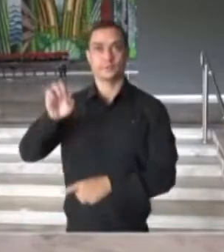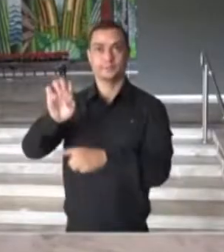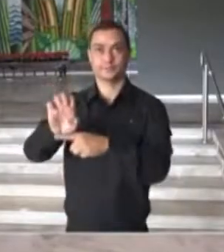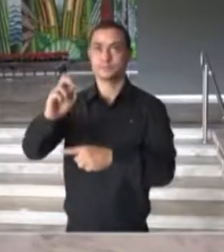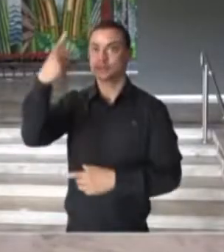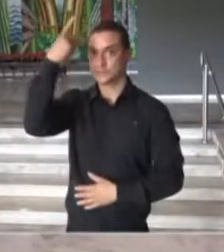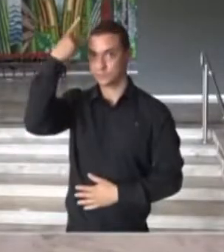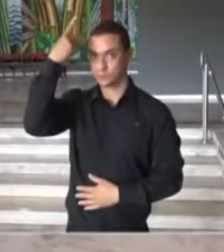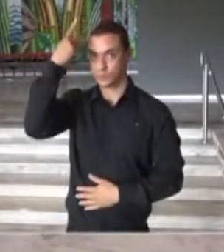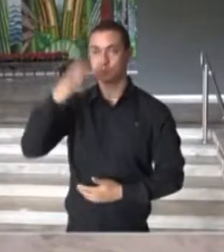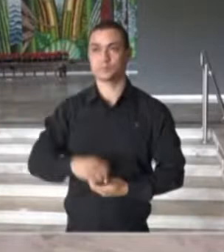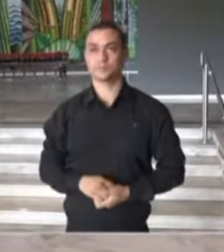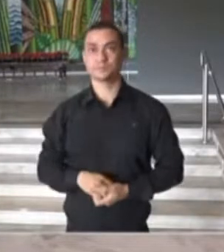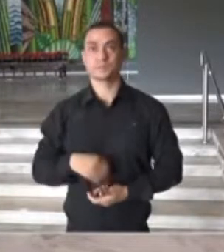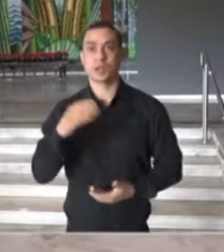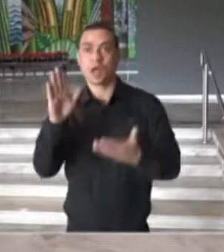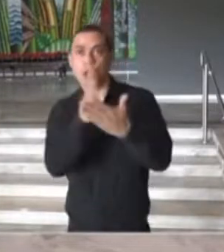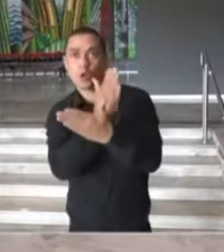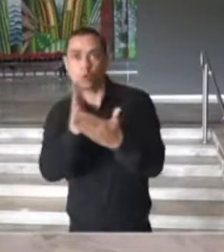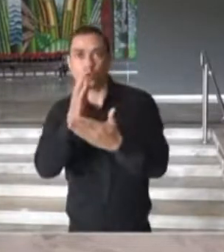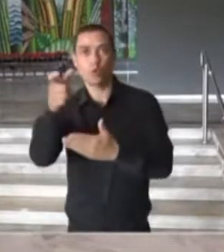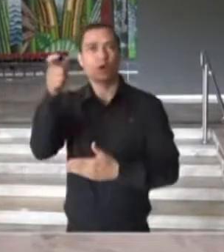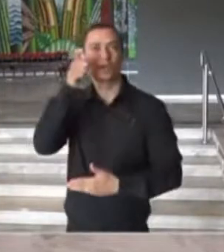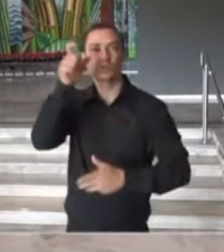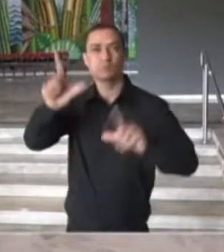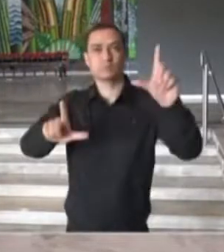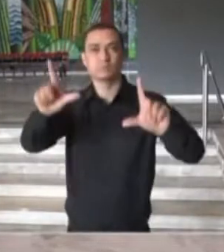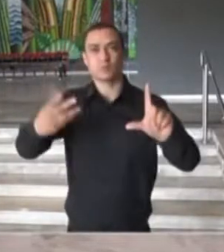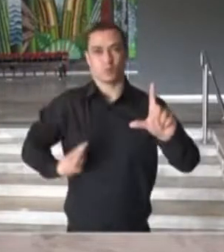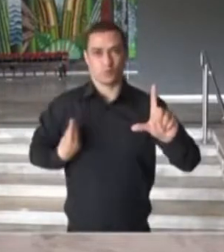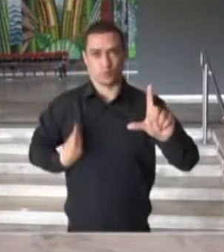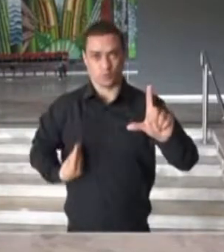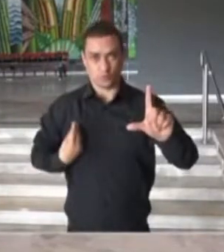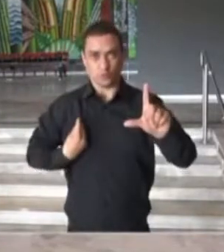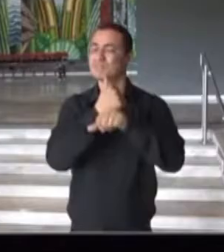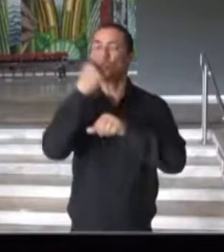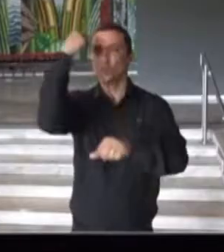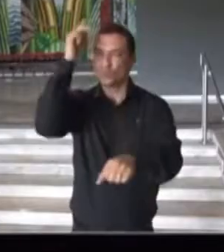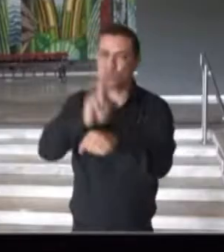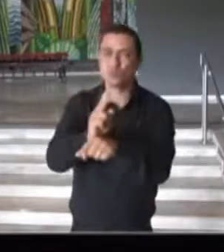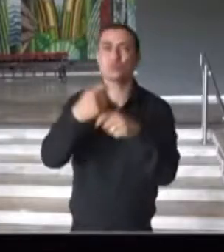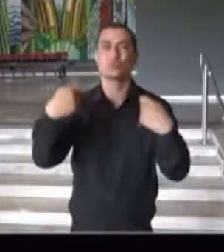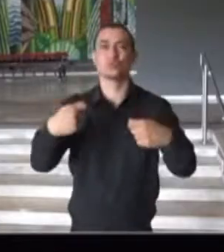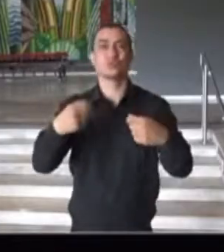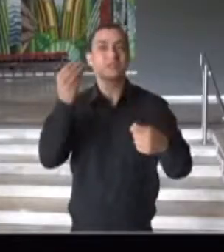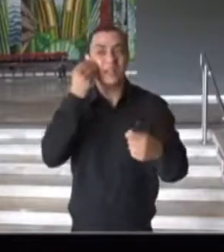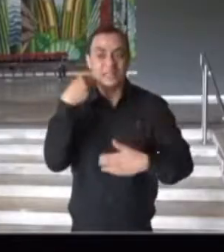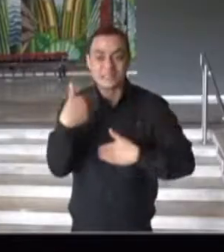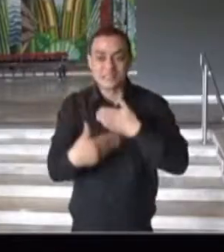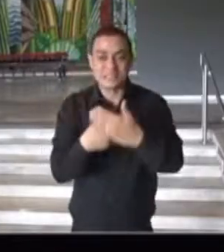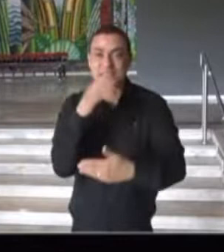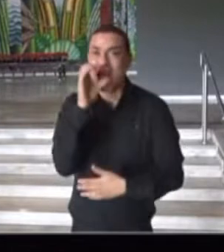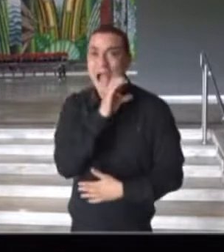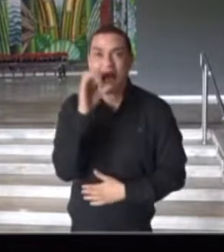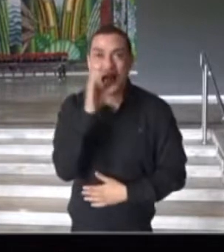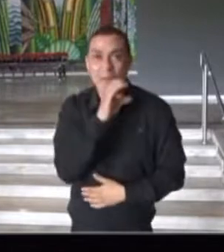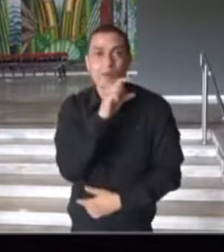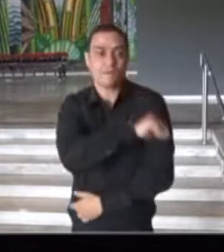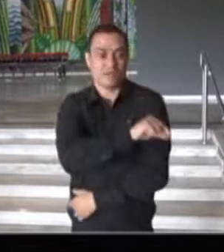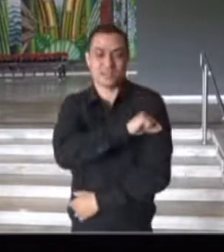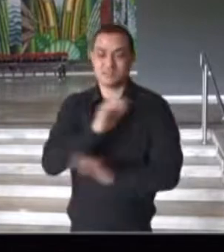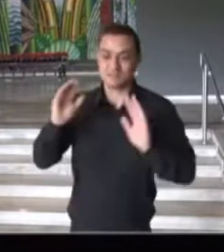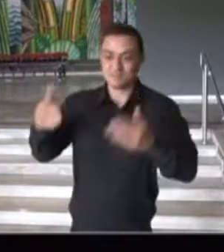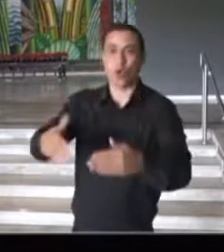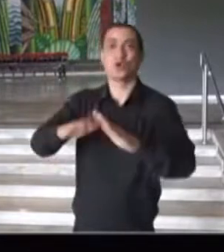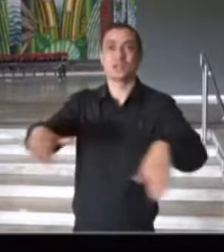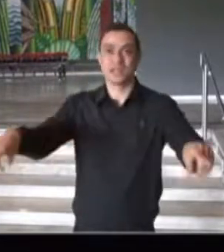São Paulo anuncia medidas de prevenção à disseminação da Covid-19 e anuncia ações de prevenção e programa de vacinação